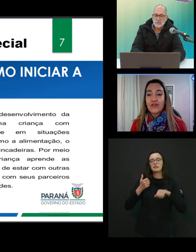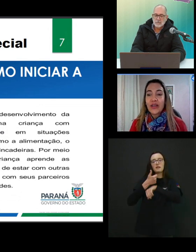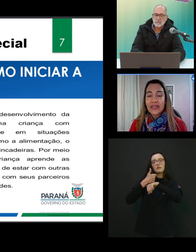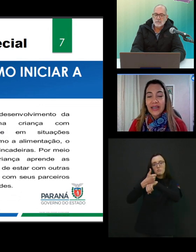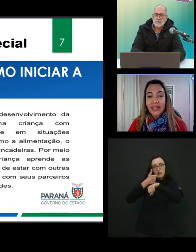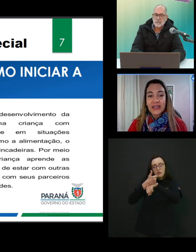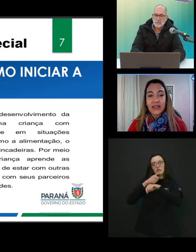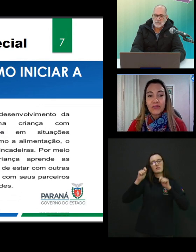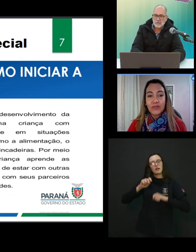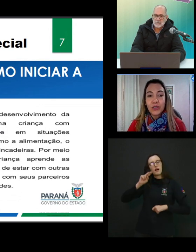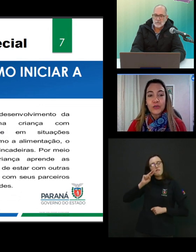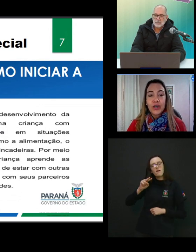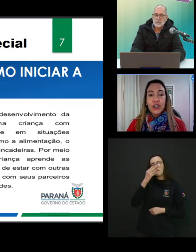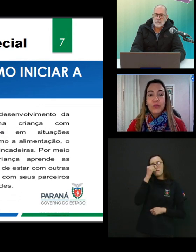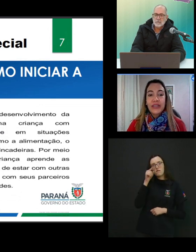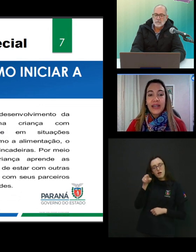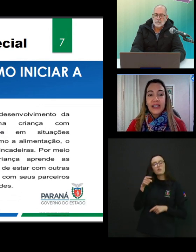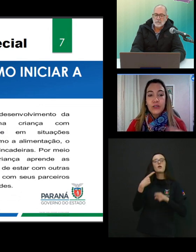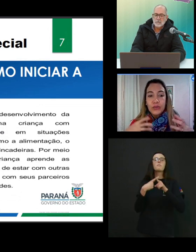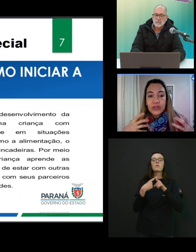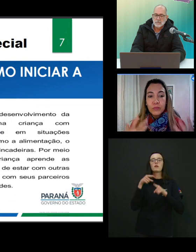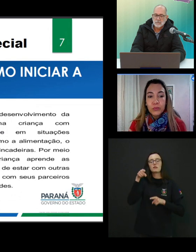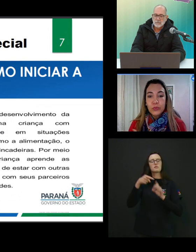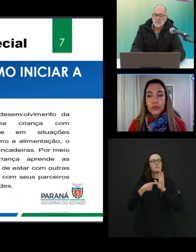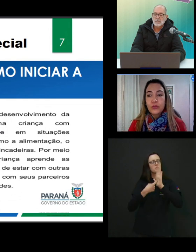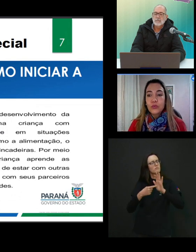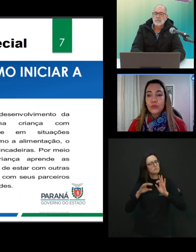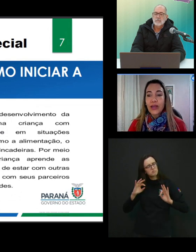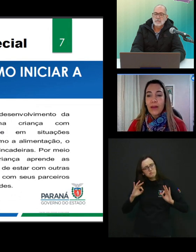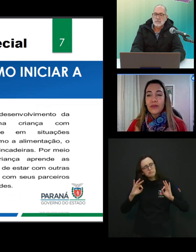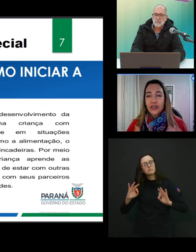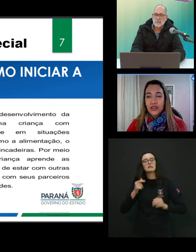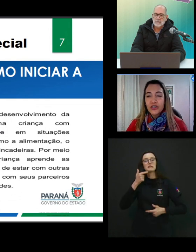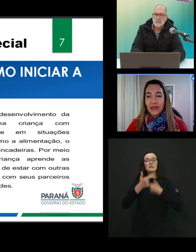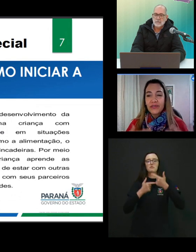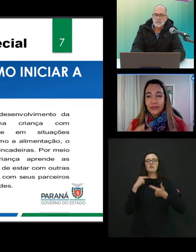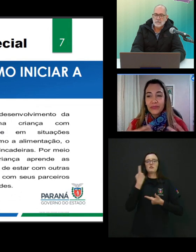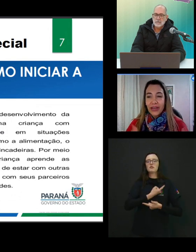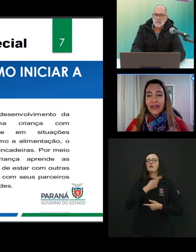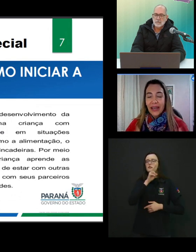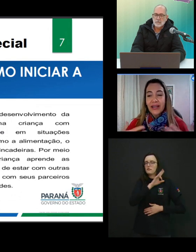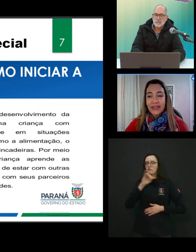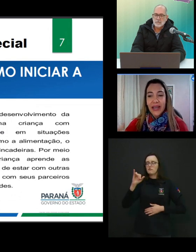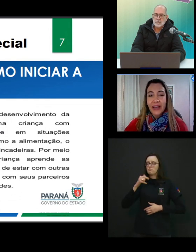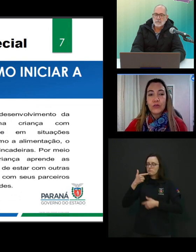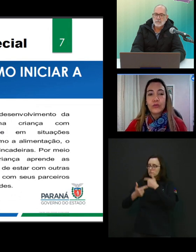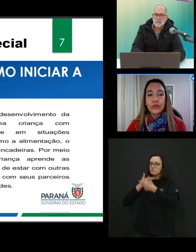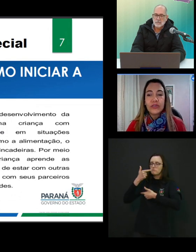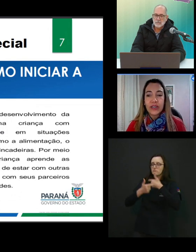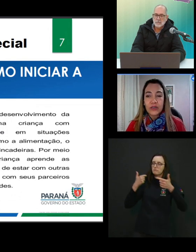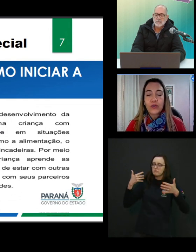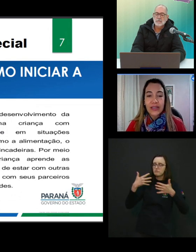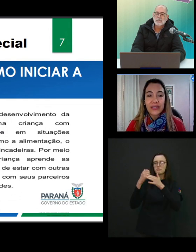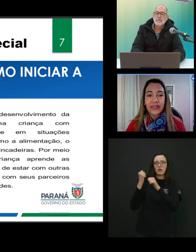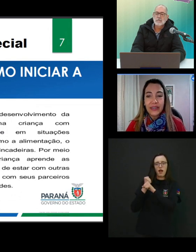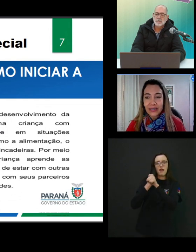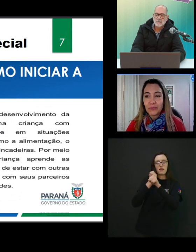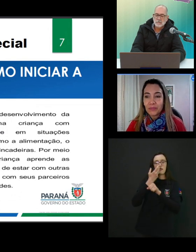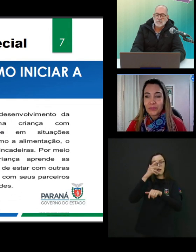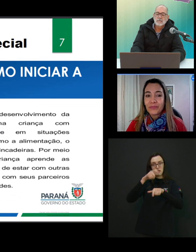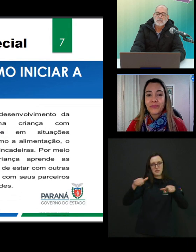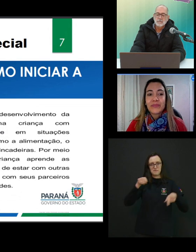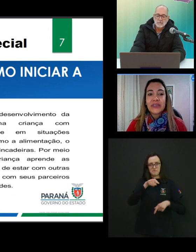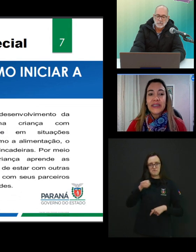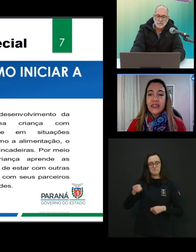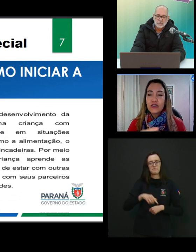visualizarem essa foto, porque ela ilustra muito um trabalho que a gente vai realizar ao longo dos anos com essa criança.